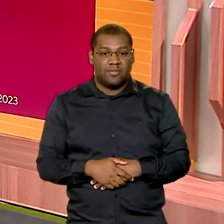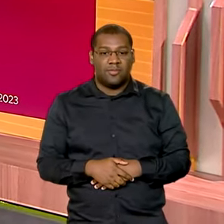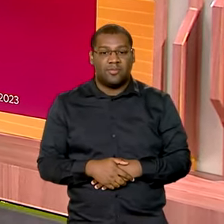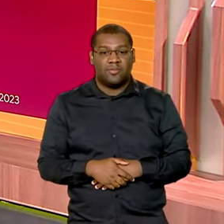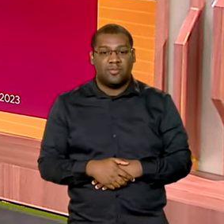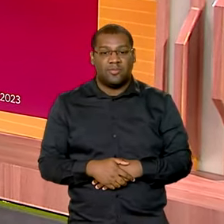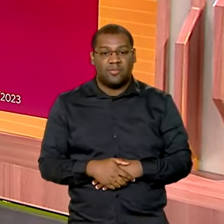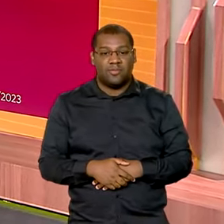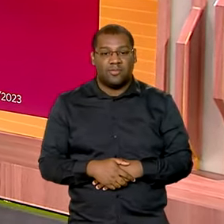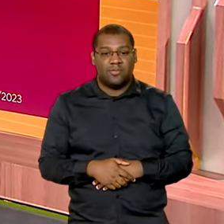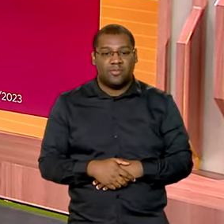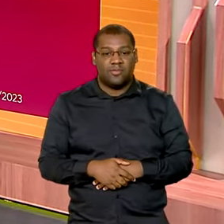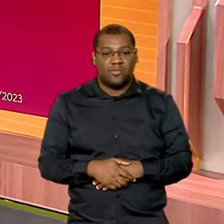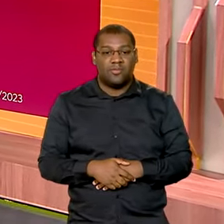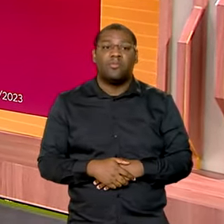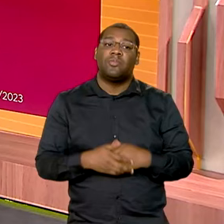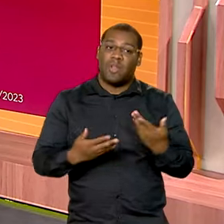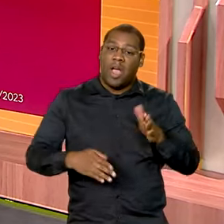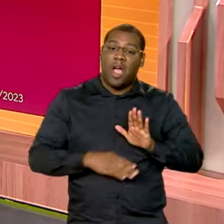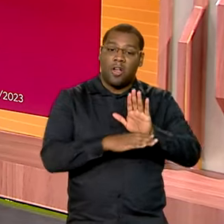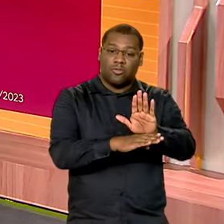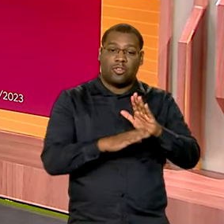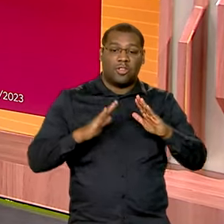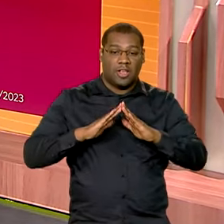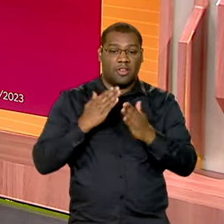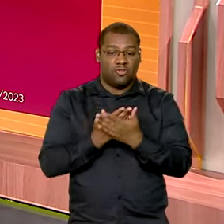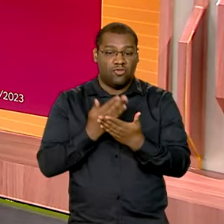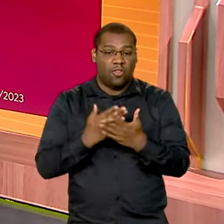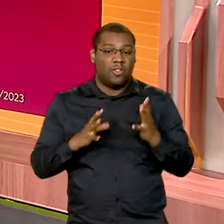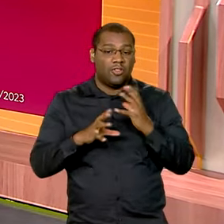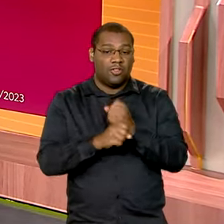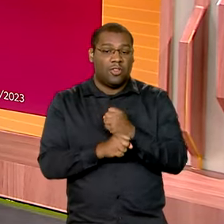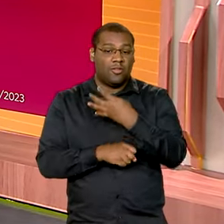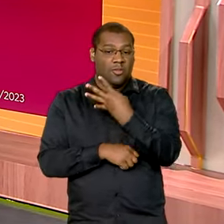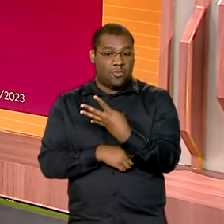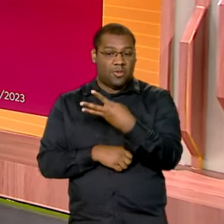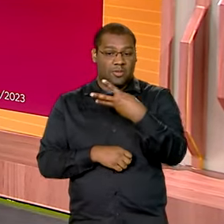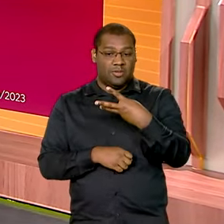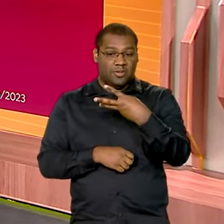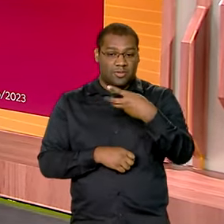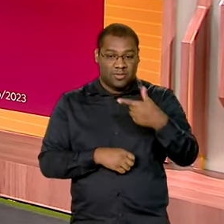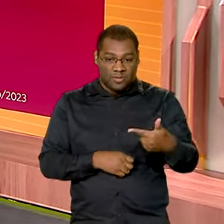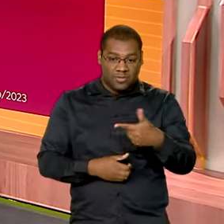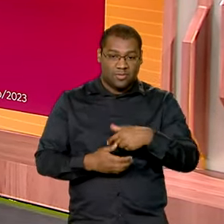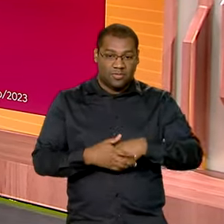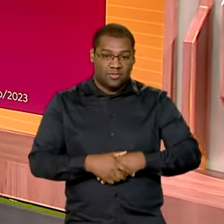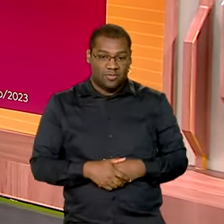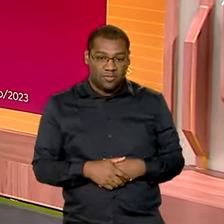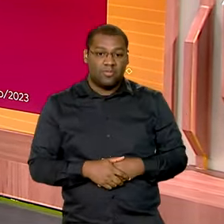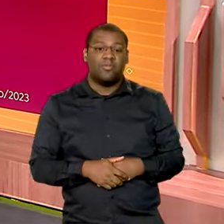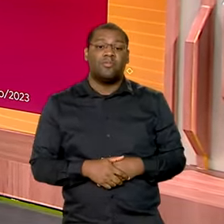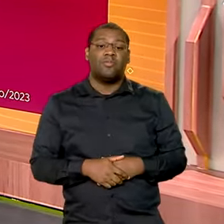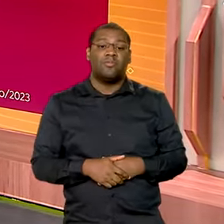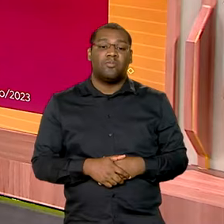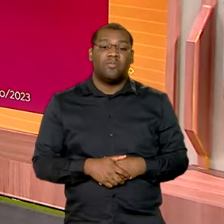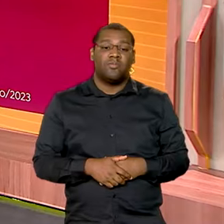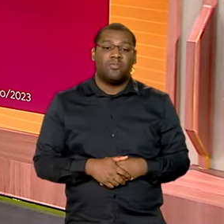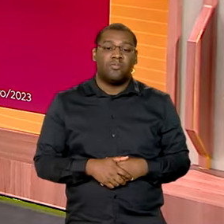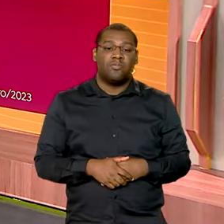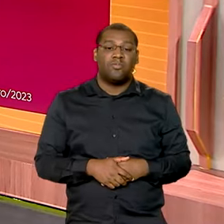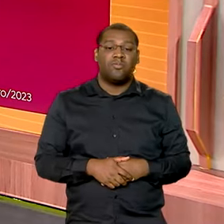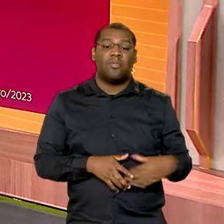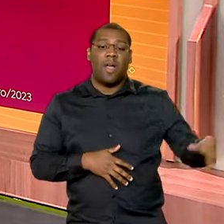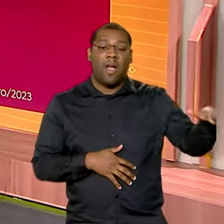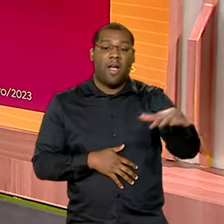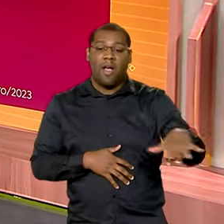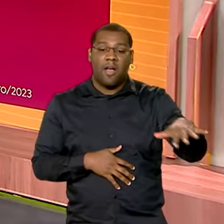432 escolas foram beneficiadas e 7,5 milhões de reais foram repassados para compras de pequeno valor. Já na área